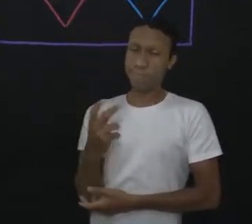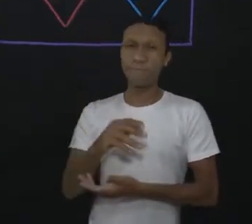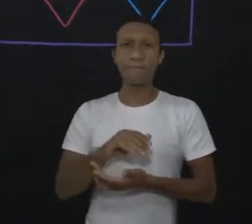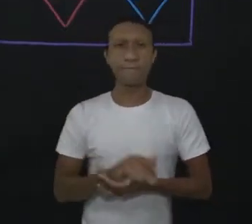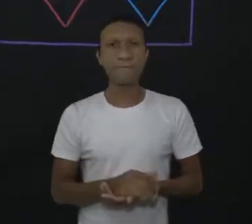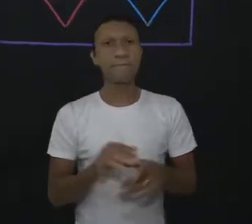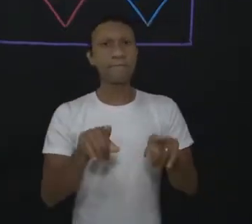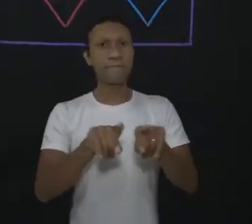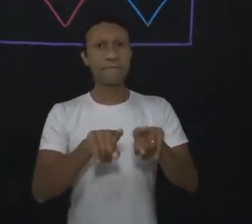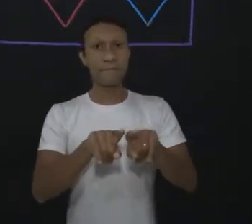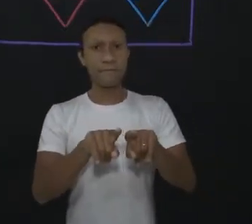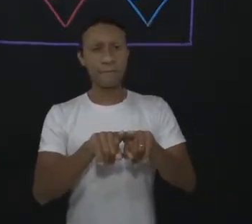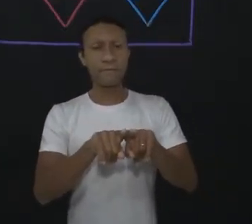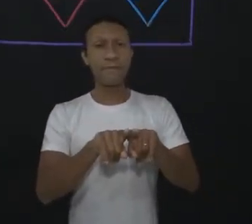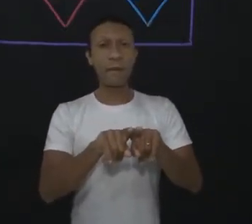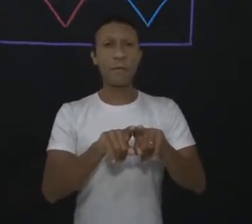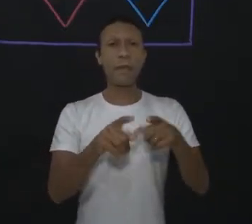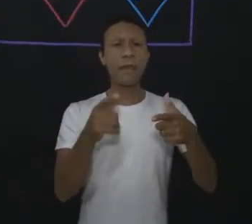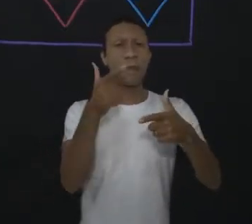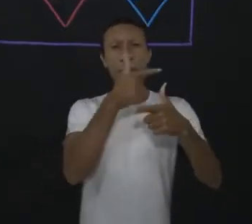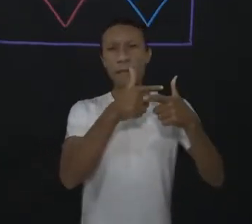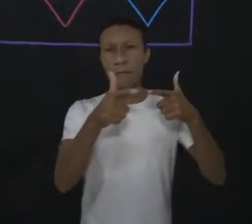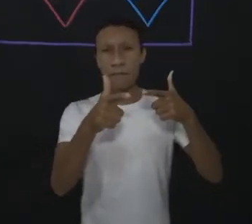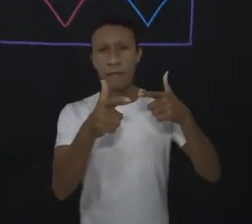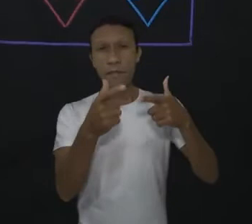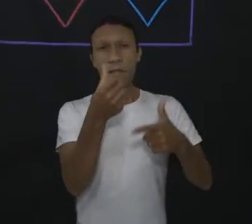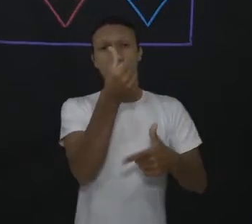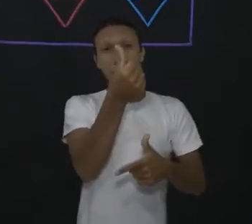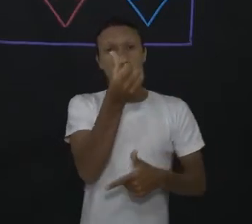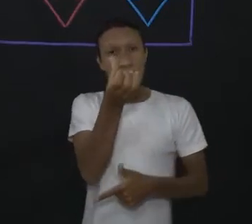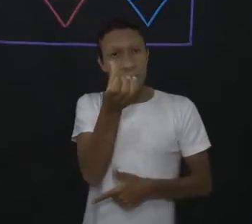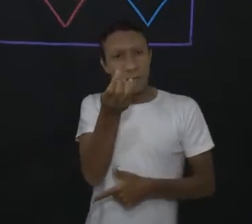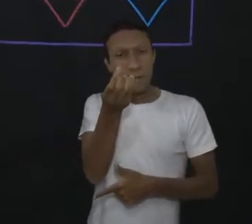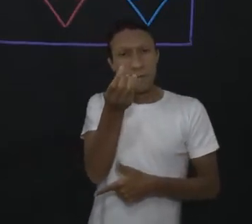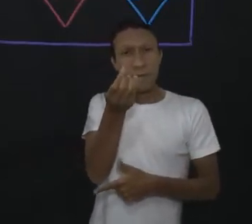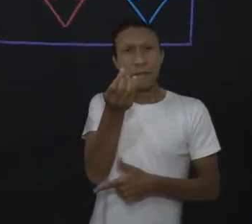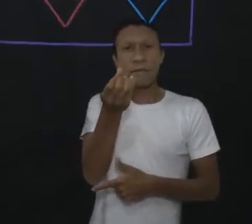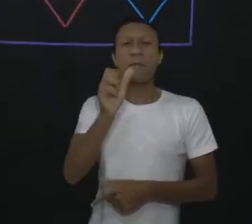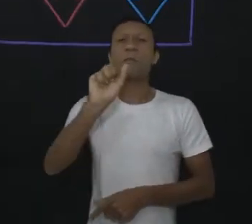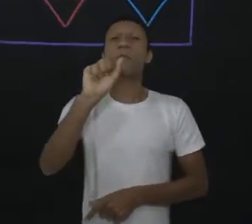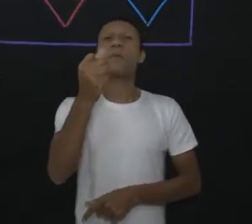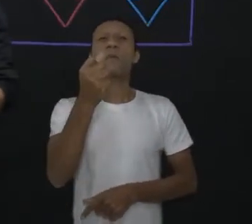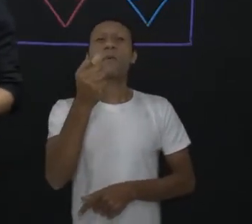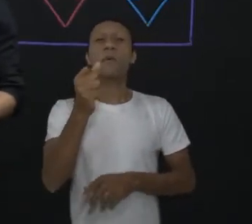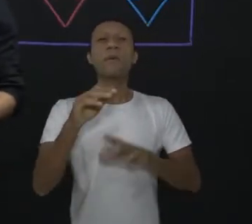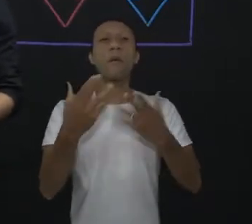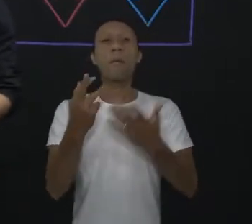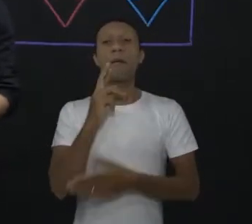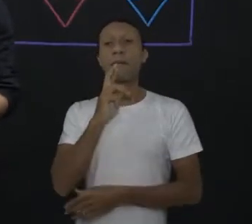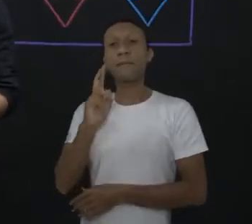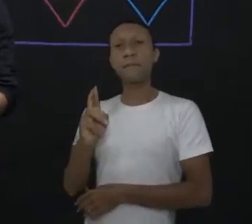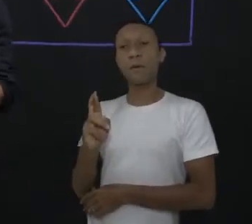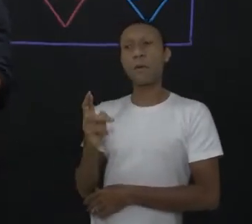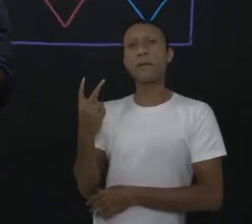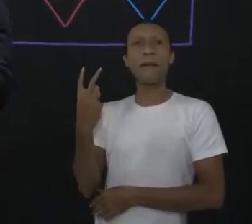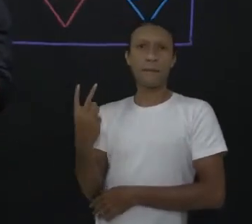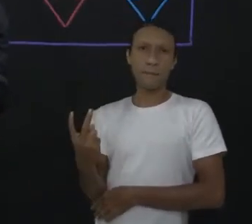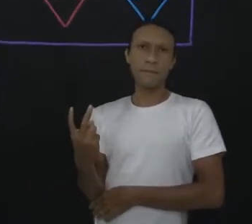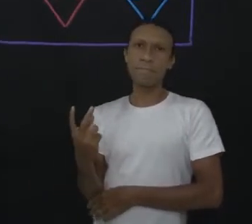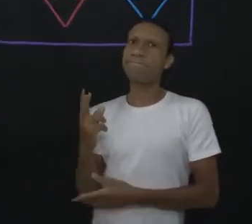E também ao dividirmos 16 por 8, o nosso resultado ainda é igual a 2.